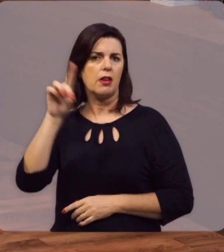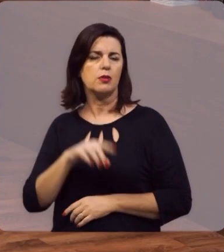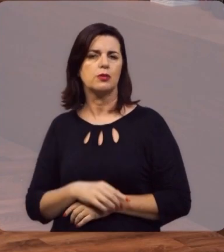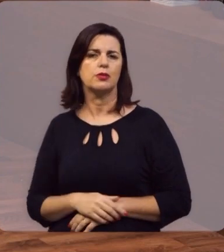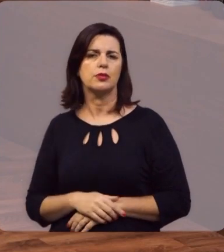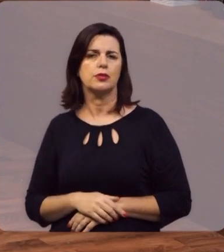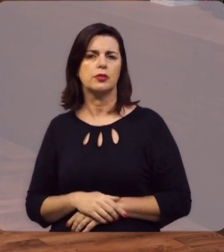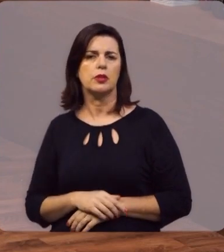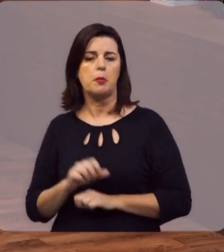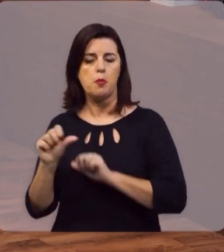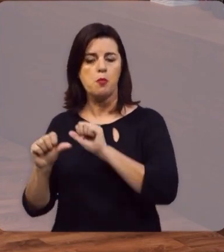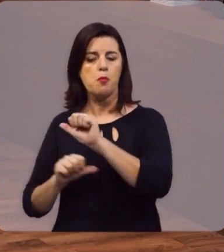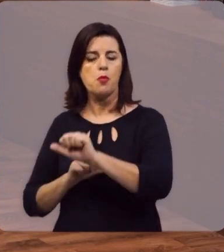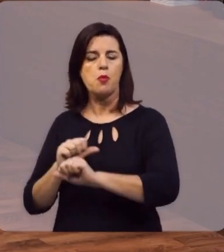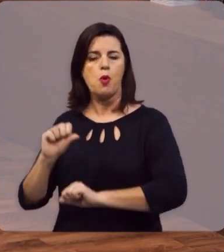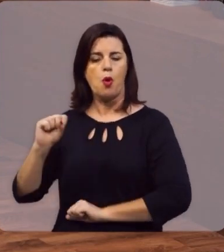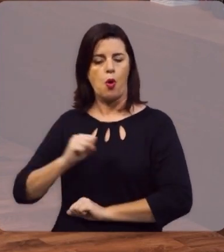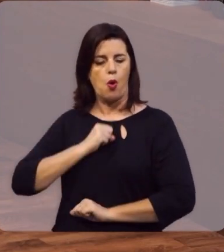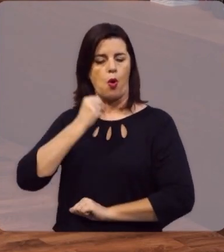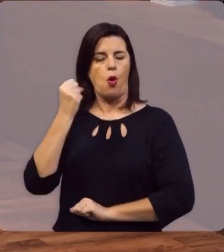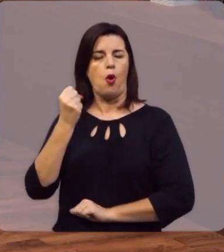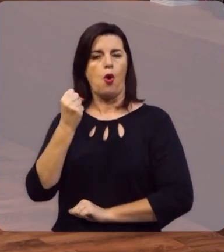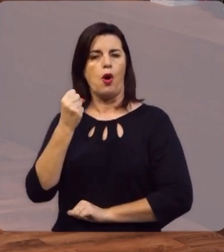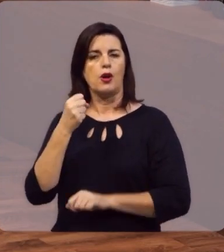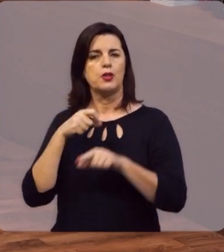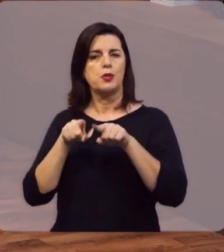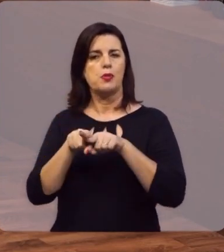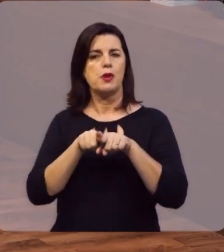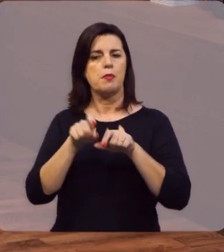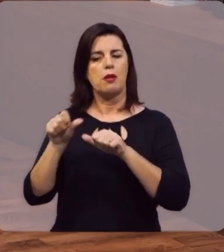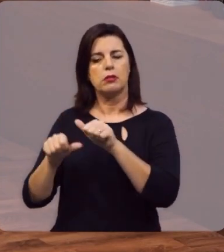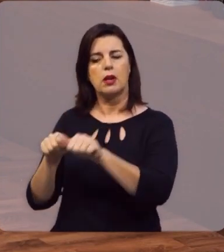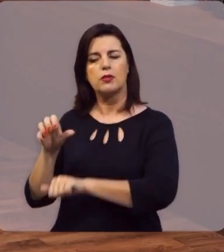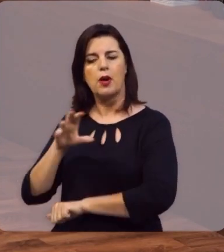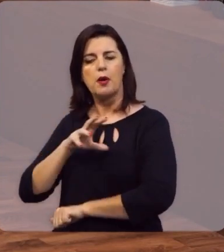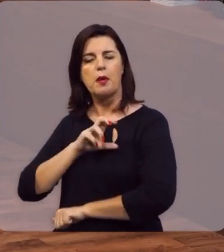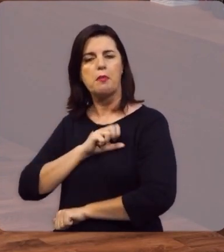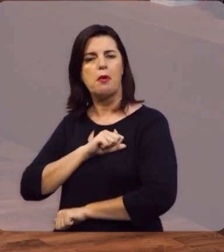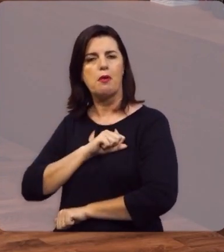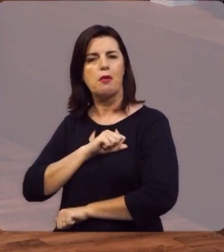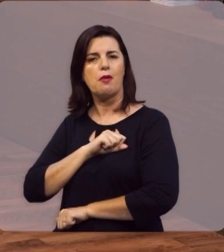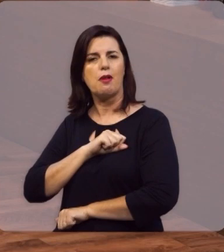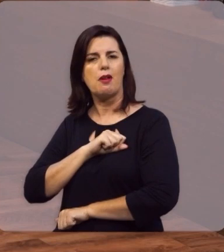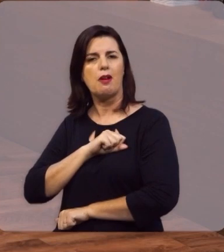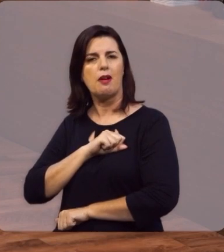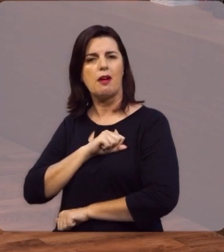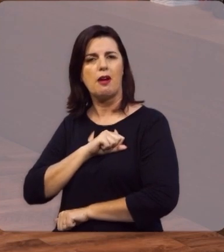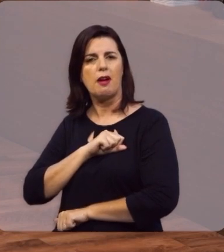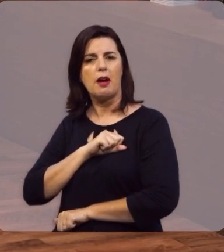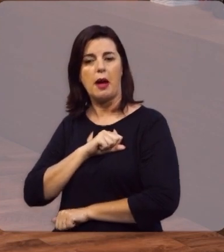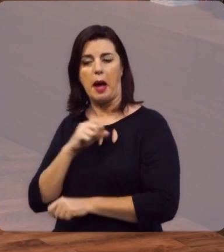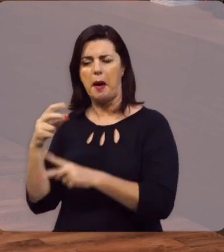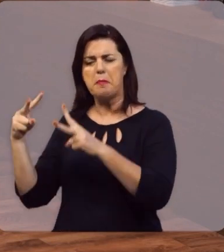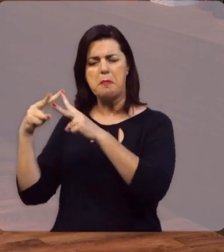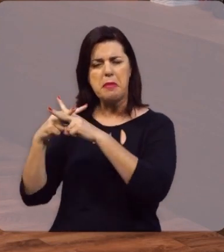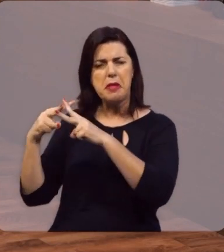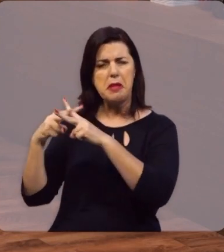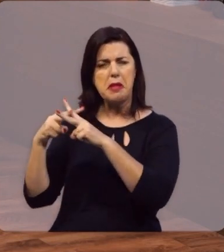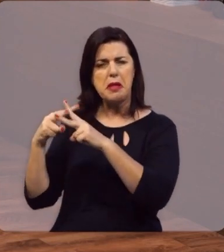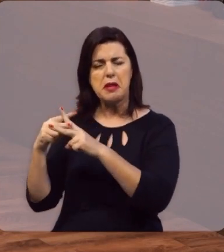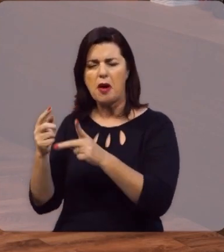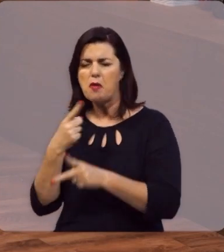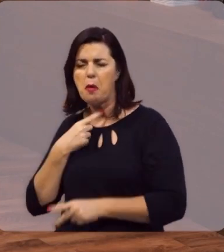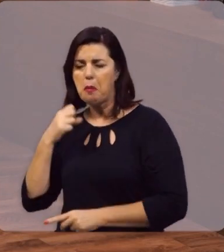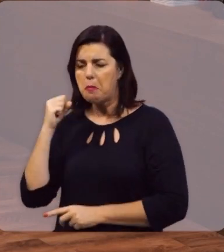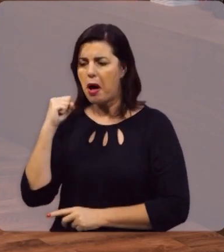Deus, converte o ódio de Esaú em amor, a briga, a ameaça de morte